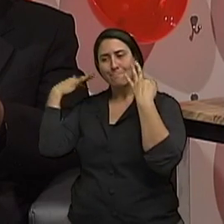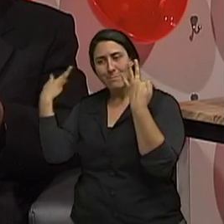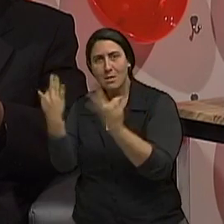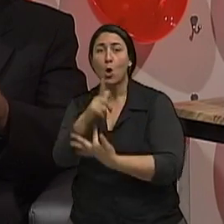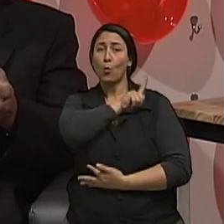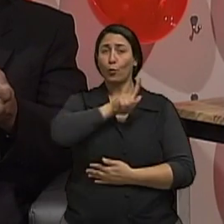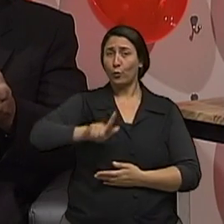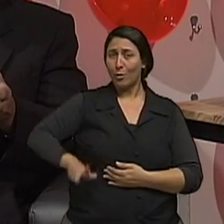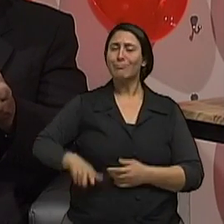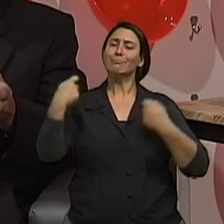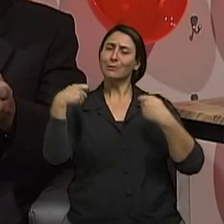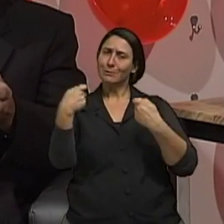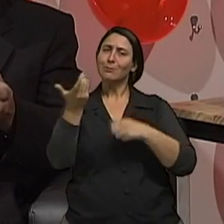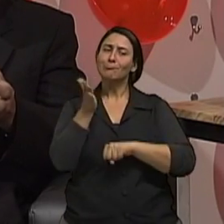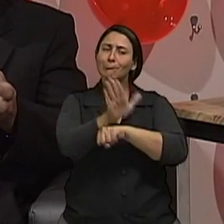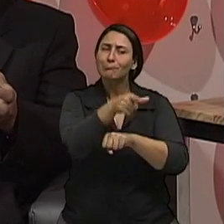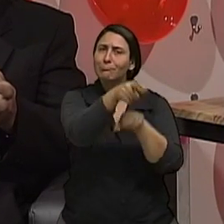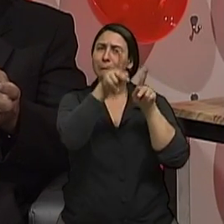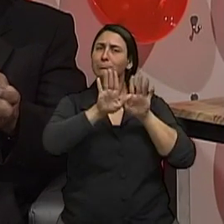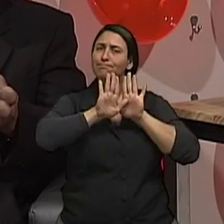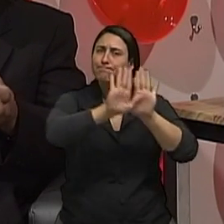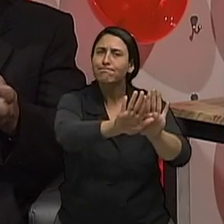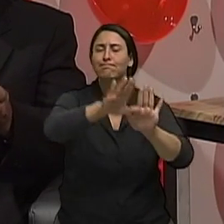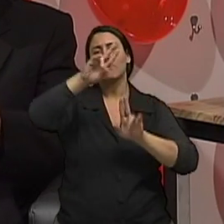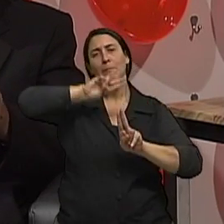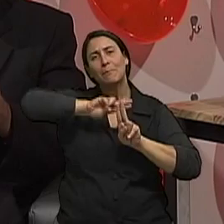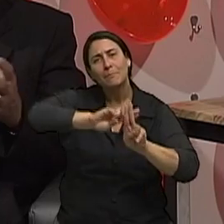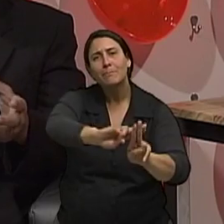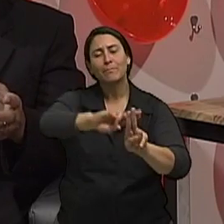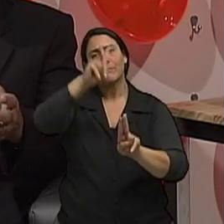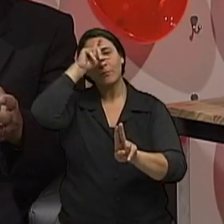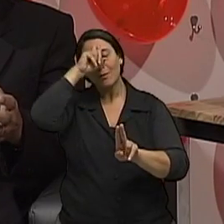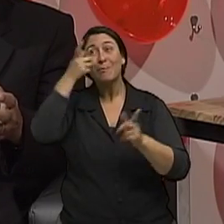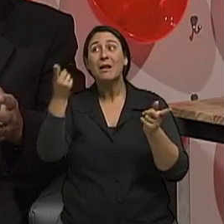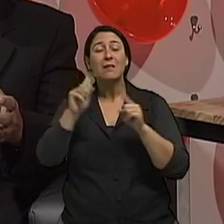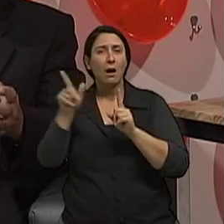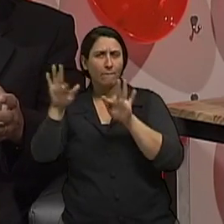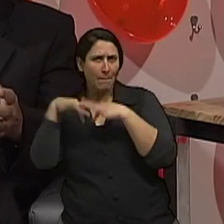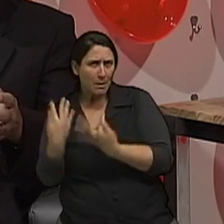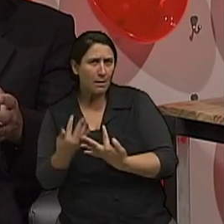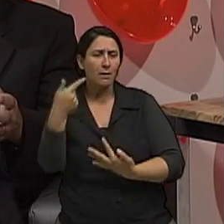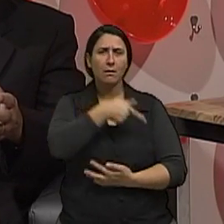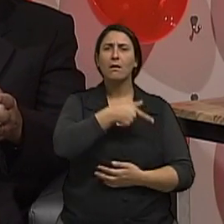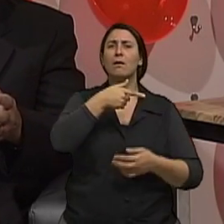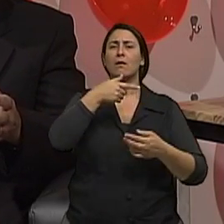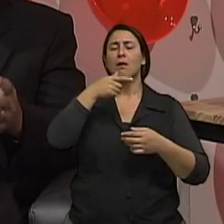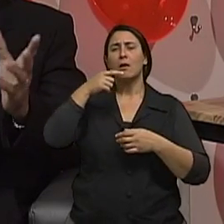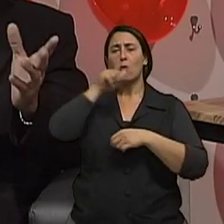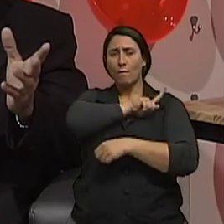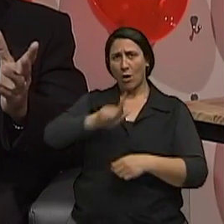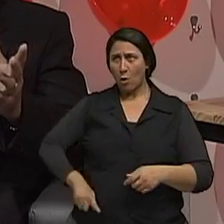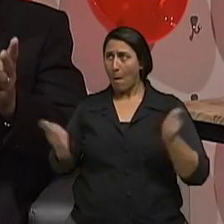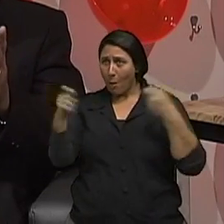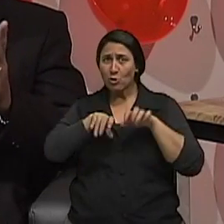importante. Então, a cria tem uma questão ética. Até que ponto a família e o Estado podem interferir na liberdade do indivíduo, né?